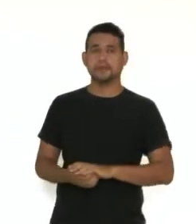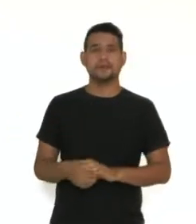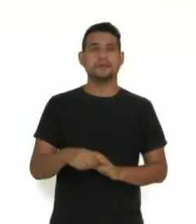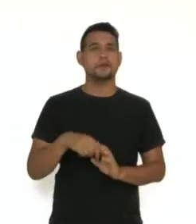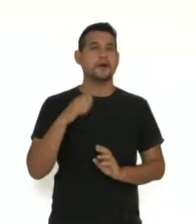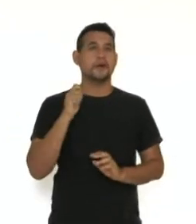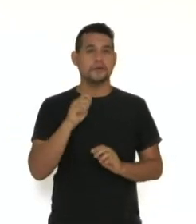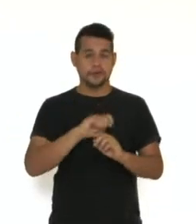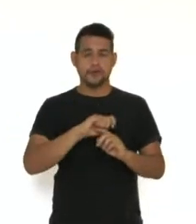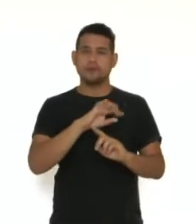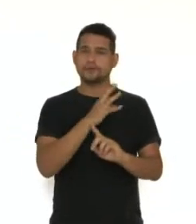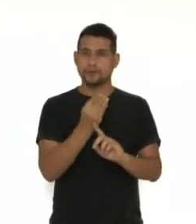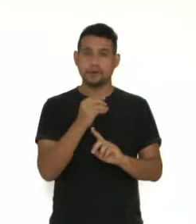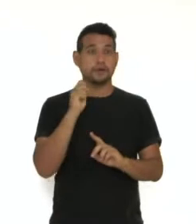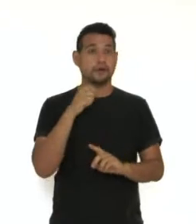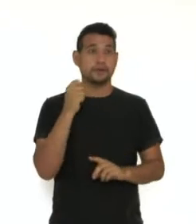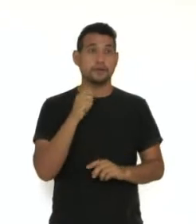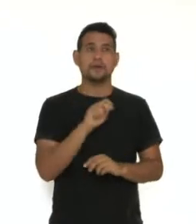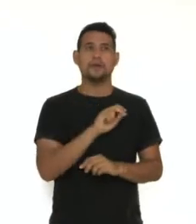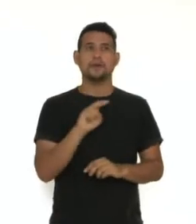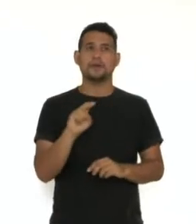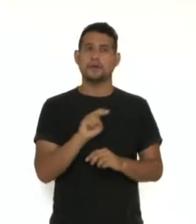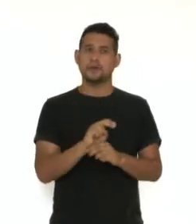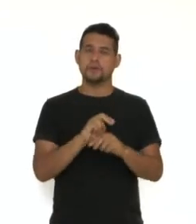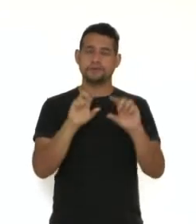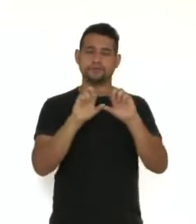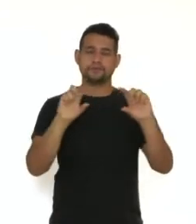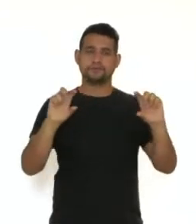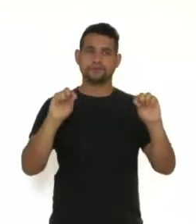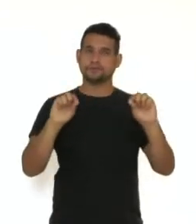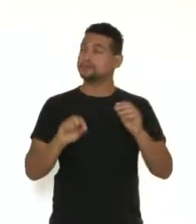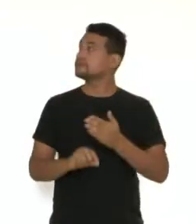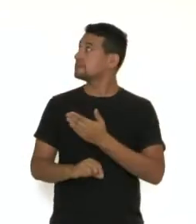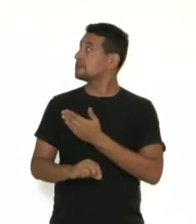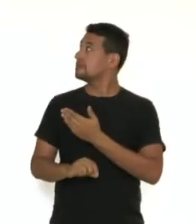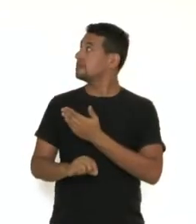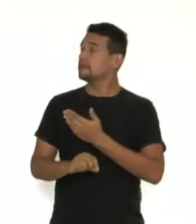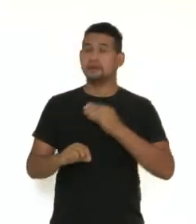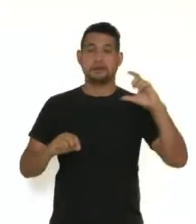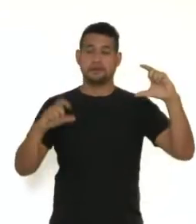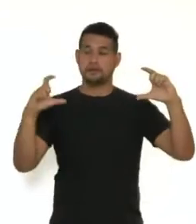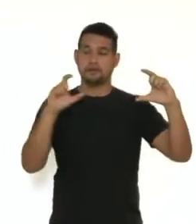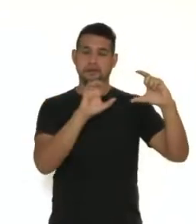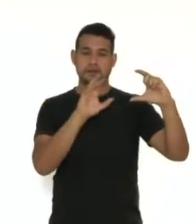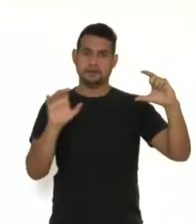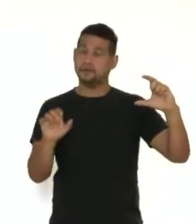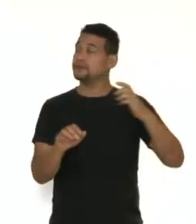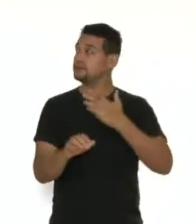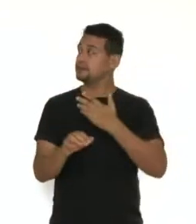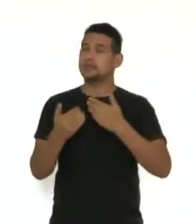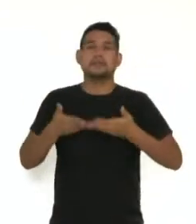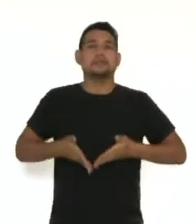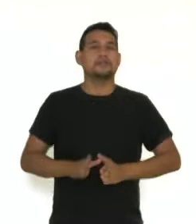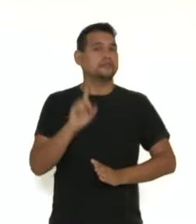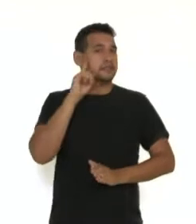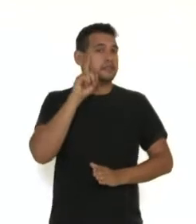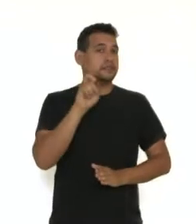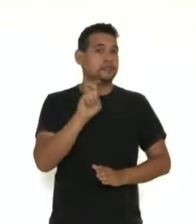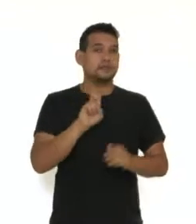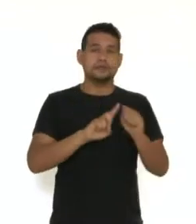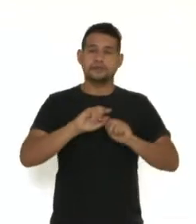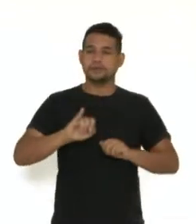Então, o nome completo, Antônio Emílio Leite Couto, é um escritor moçambicano, nasceu no dia 5 de julho de